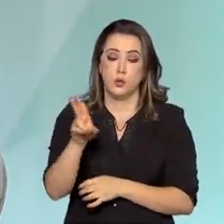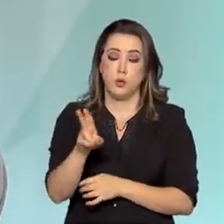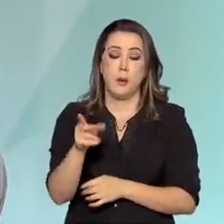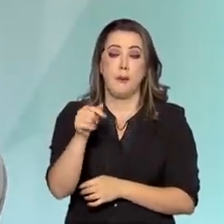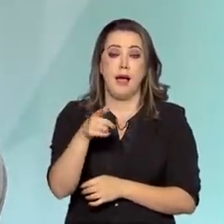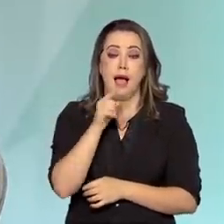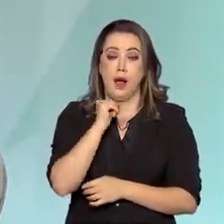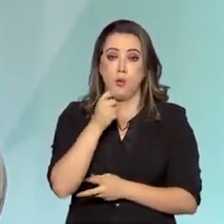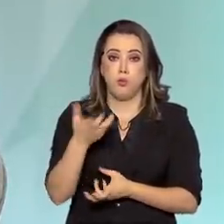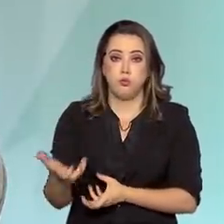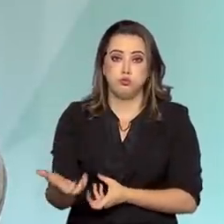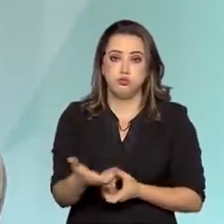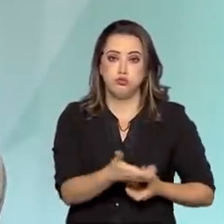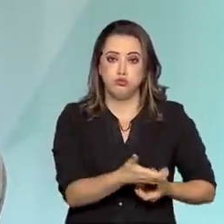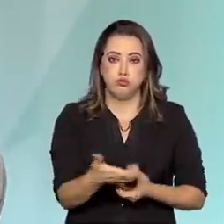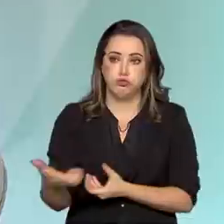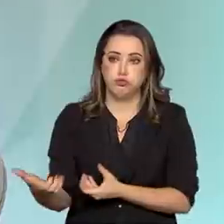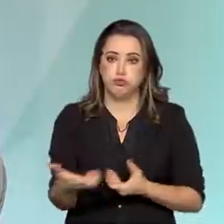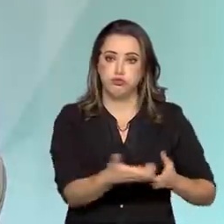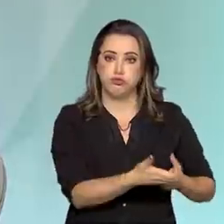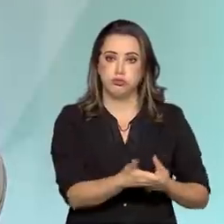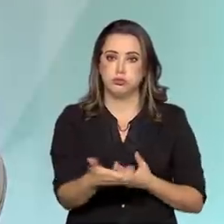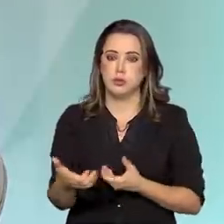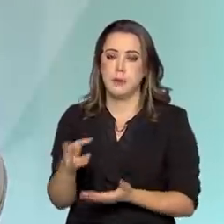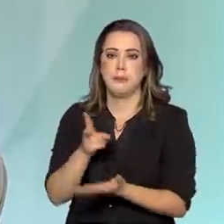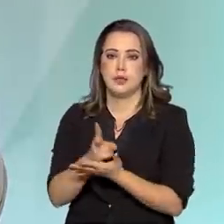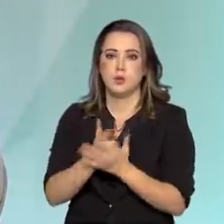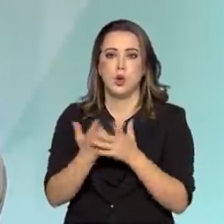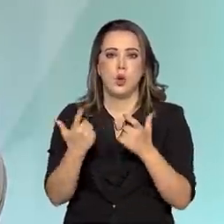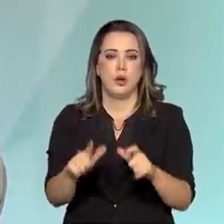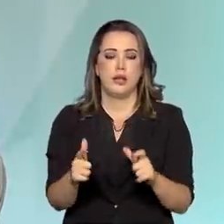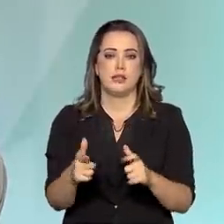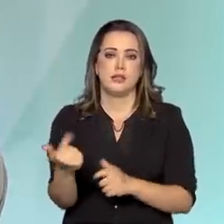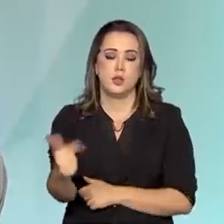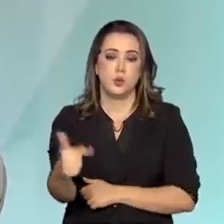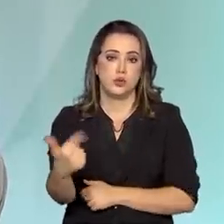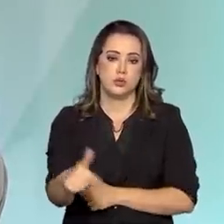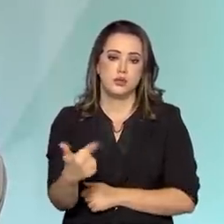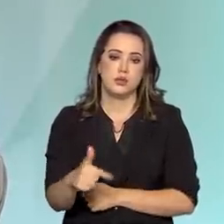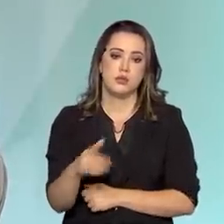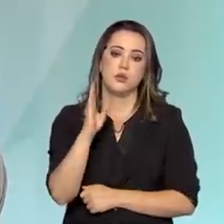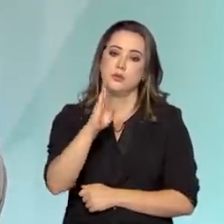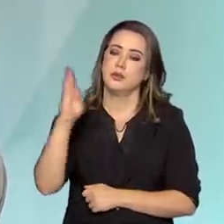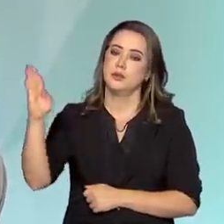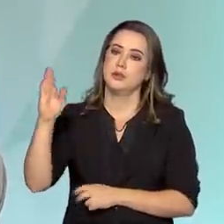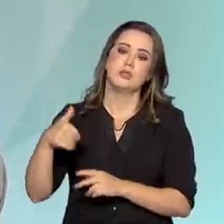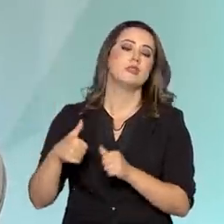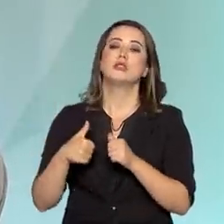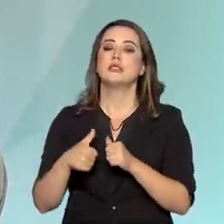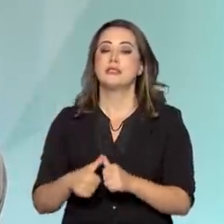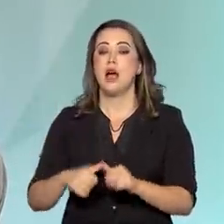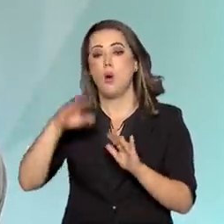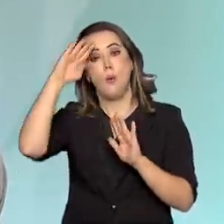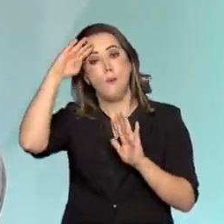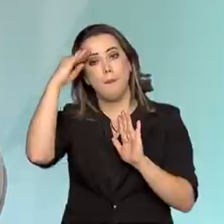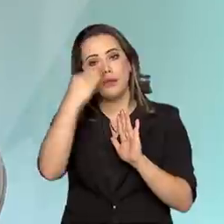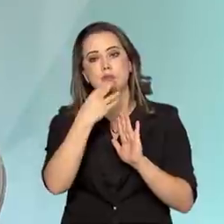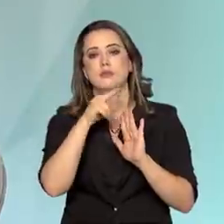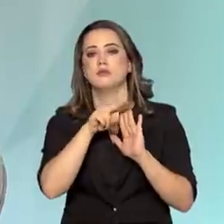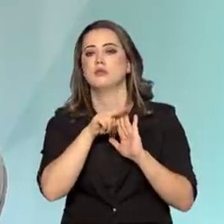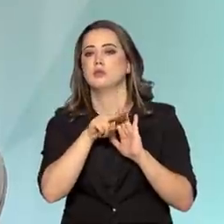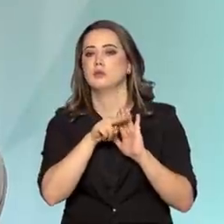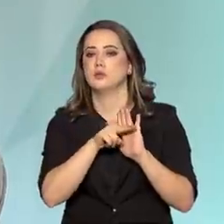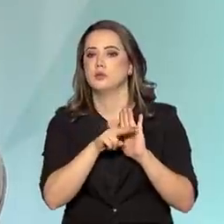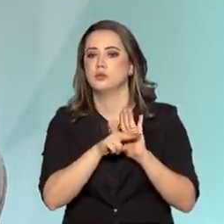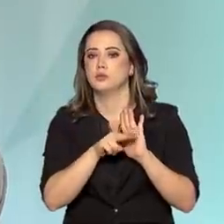todas as sessões onde não havia, inclusive na Presidência, e a Biblioteca vai finalmente, está atendendo então rigorosamente